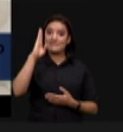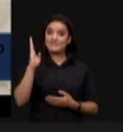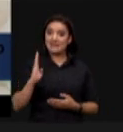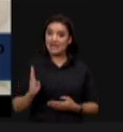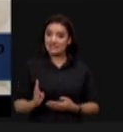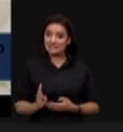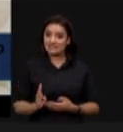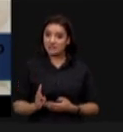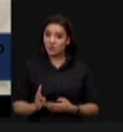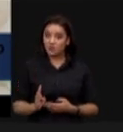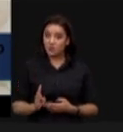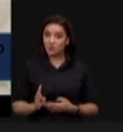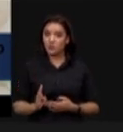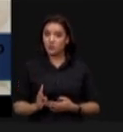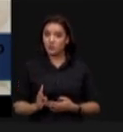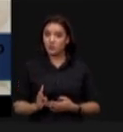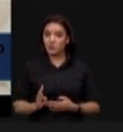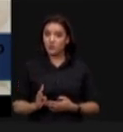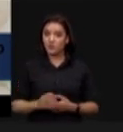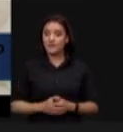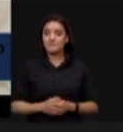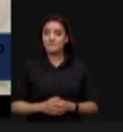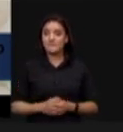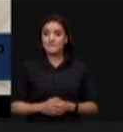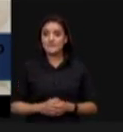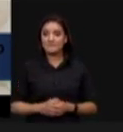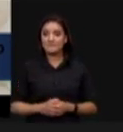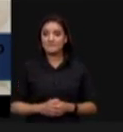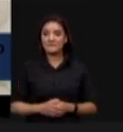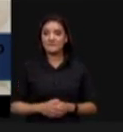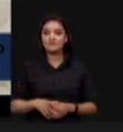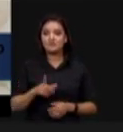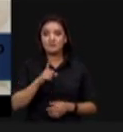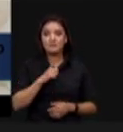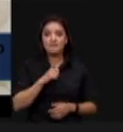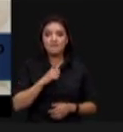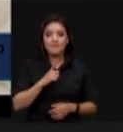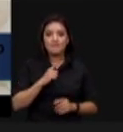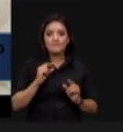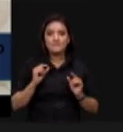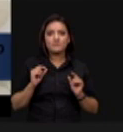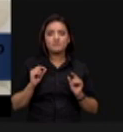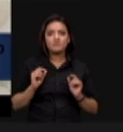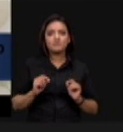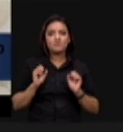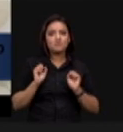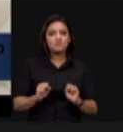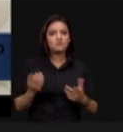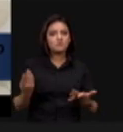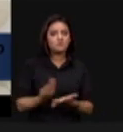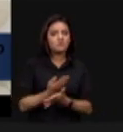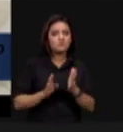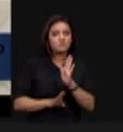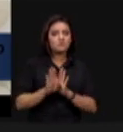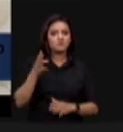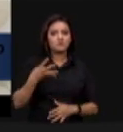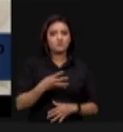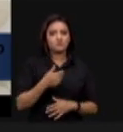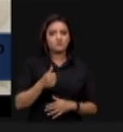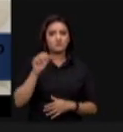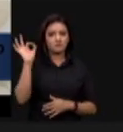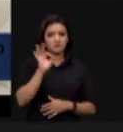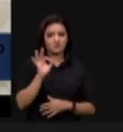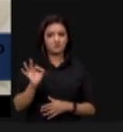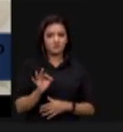acordo com a SDA, é um dado dos Estados Unidos, sacramentado também pela OCDE e pela FAO, pode crescer 41%. O próximo